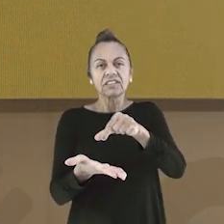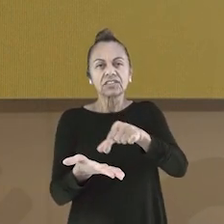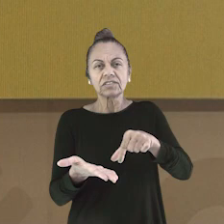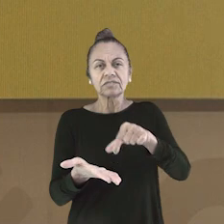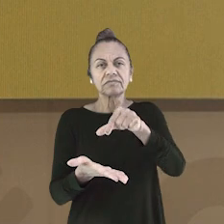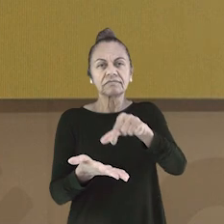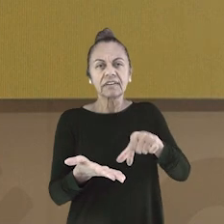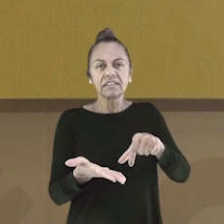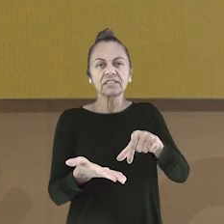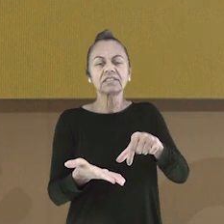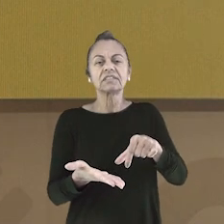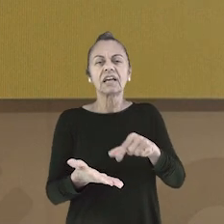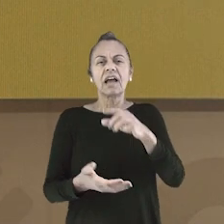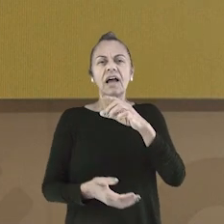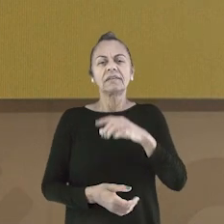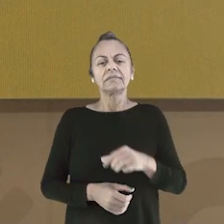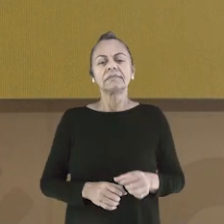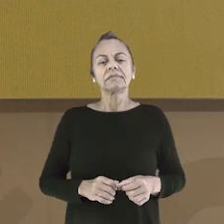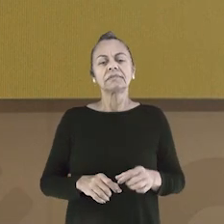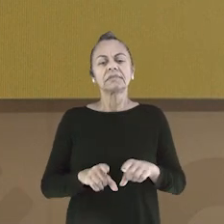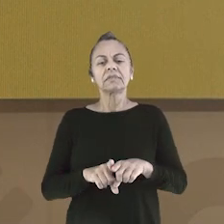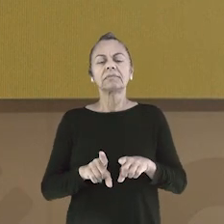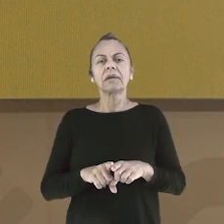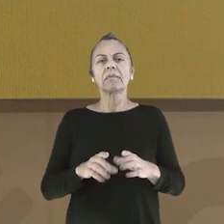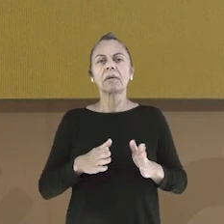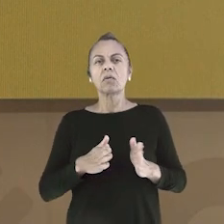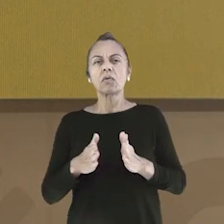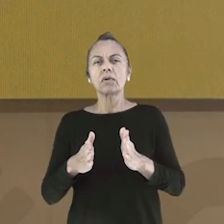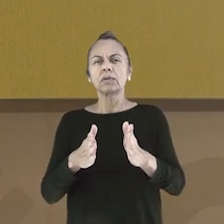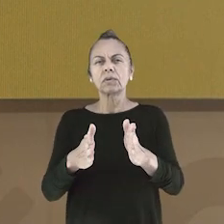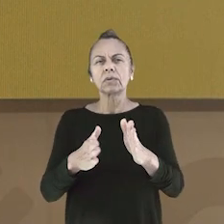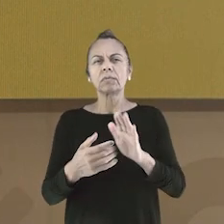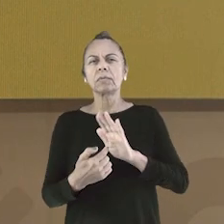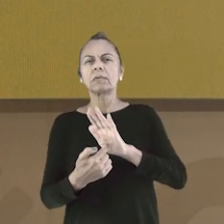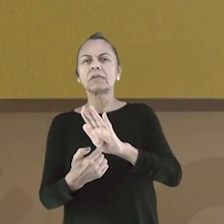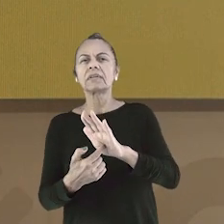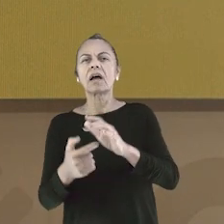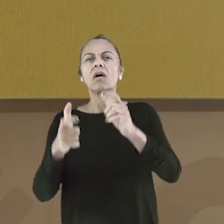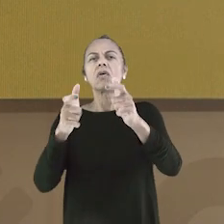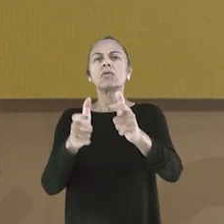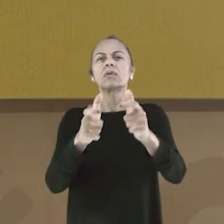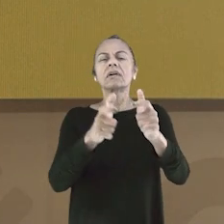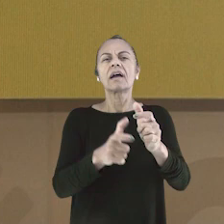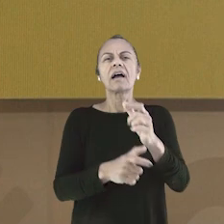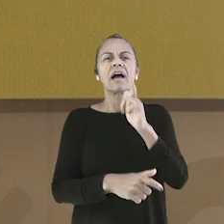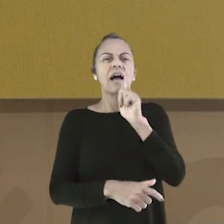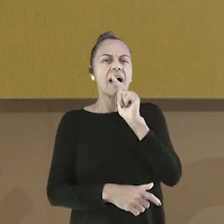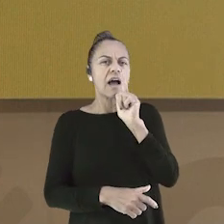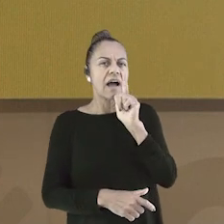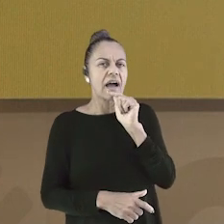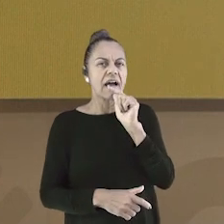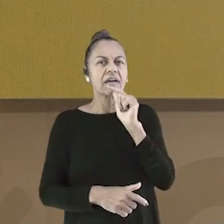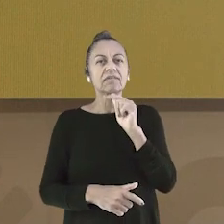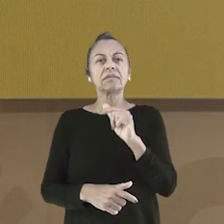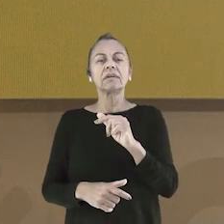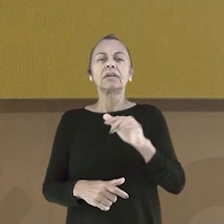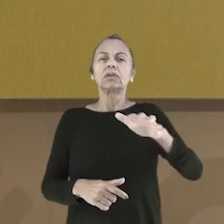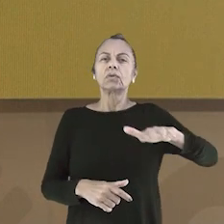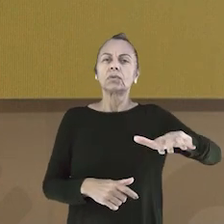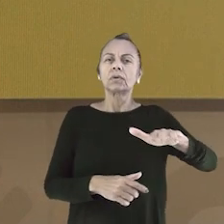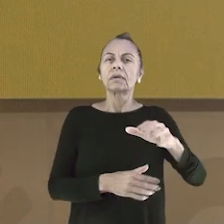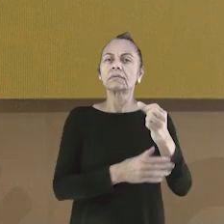para indicar passarelas, sentido de circulação e corredores. Além disso, também é usado para mostrar a